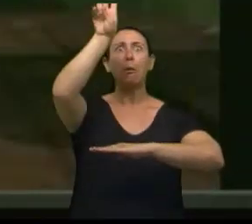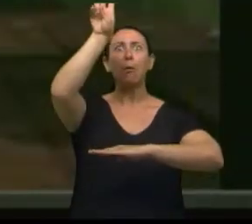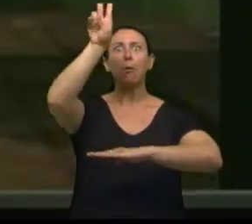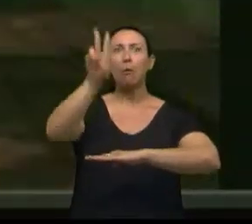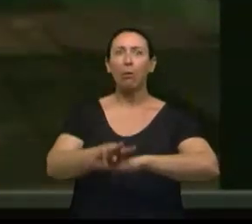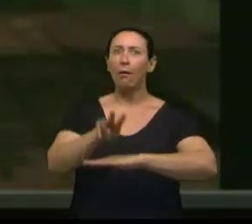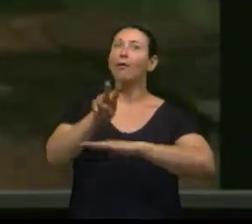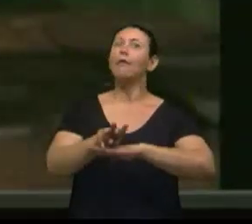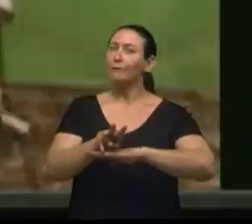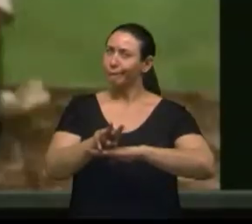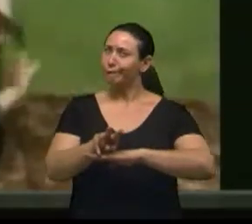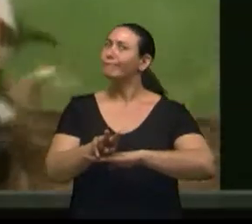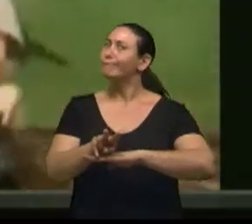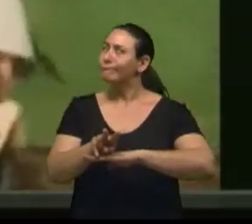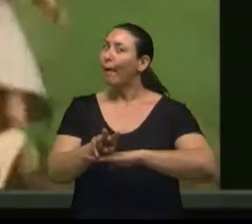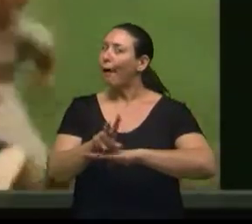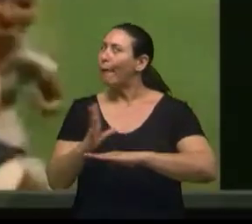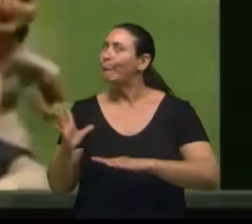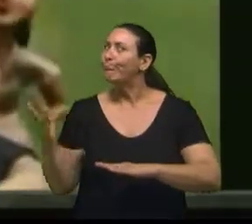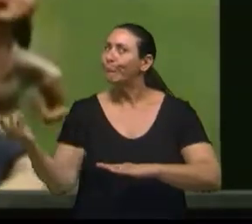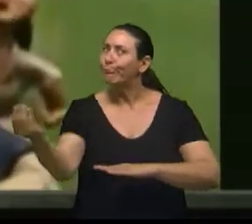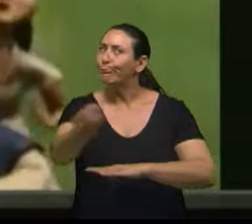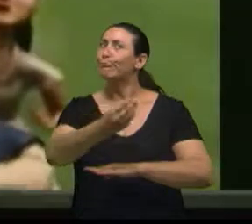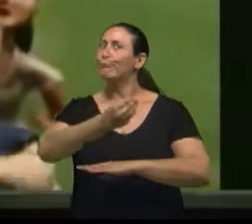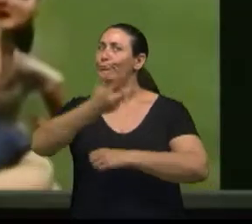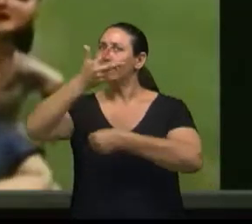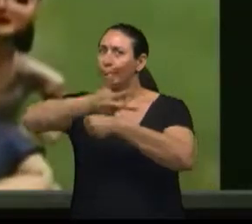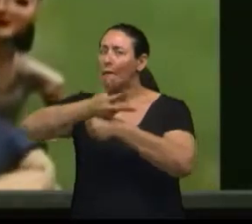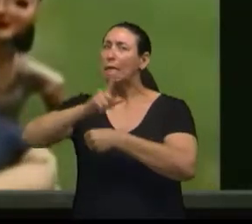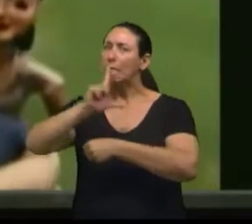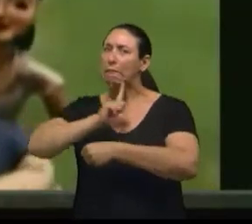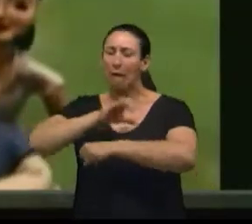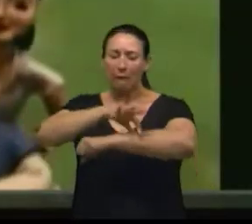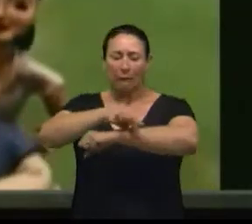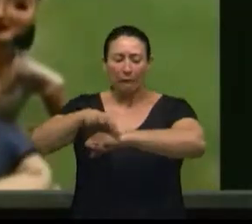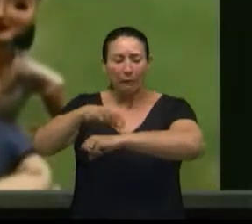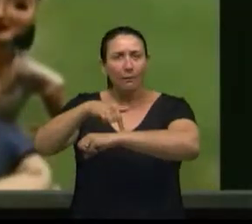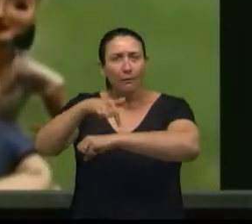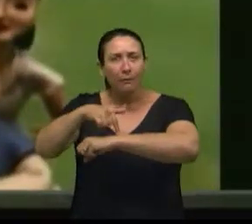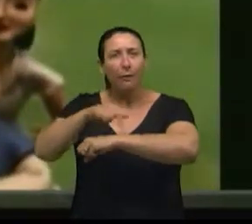início da osteoporose muitas vezes é marcado pela fratura dos punhos.